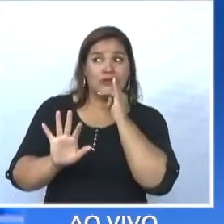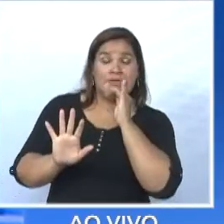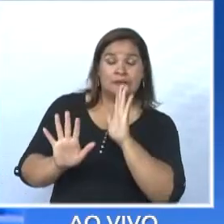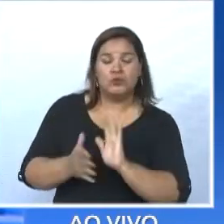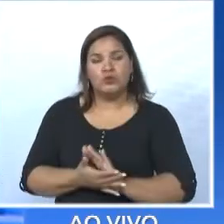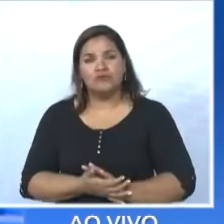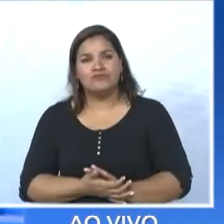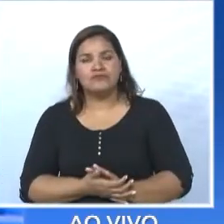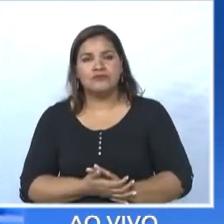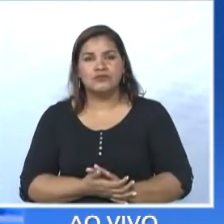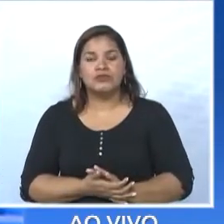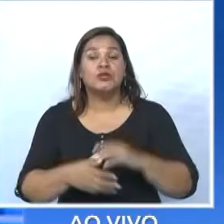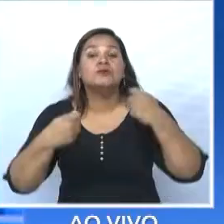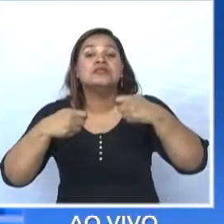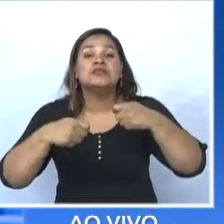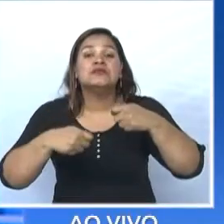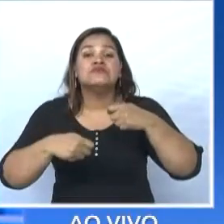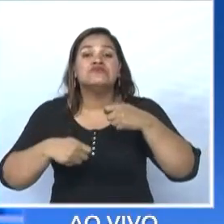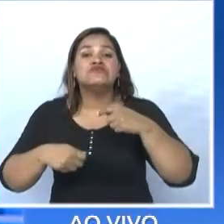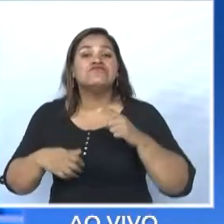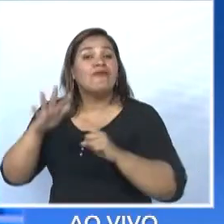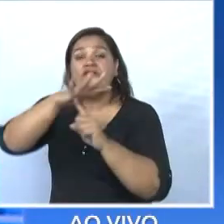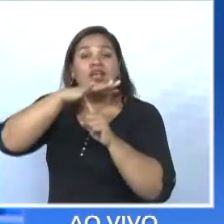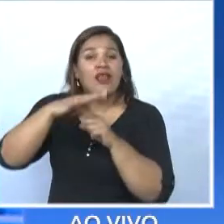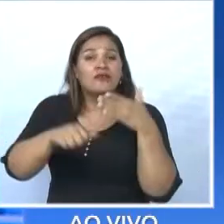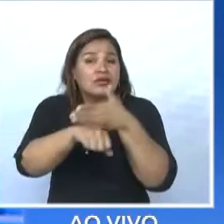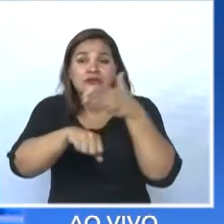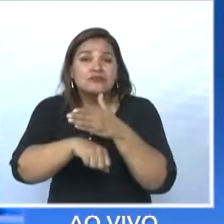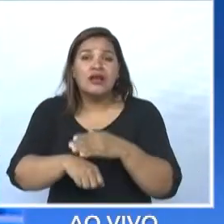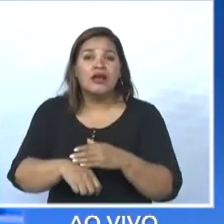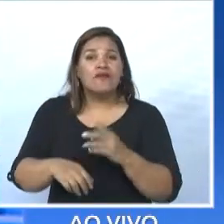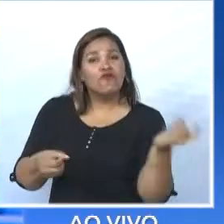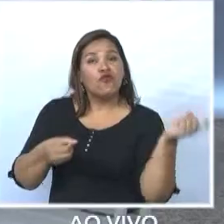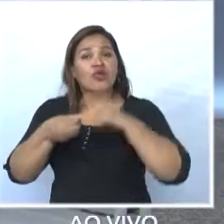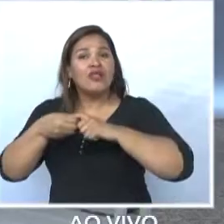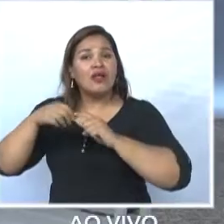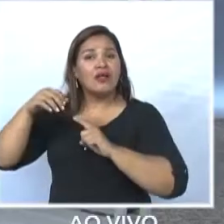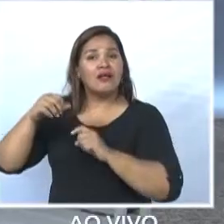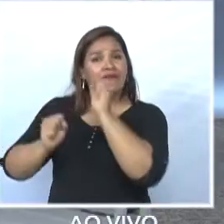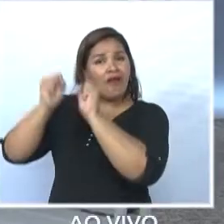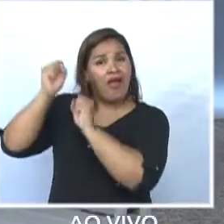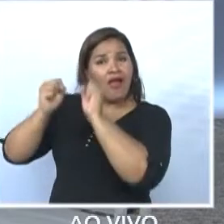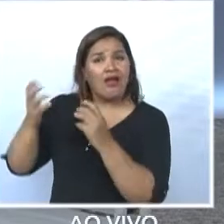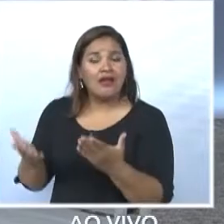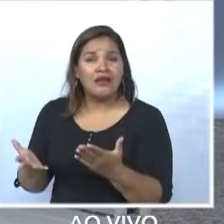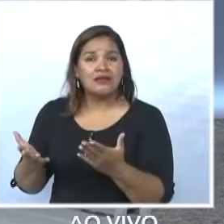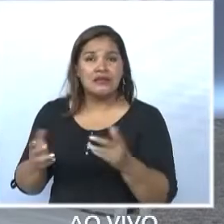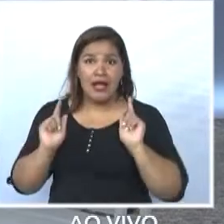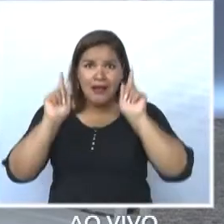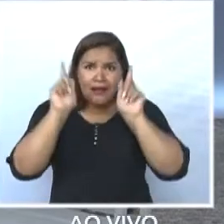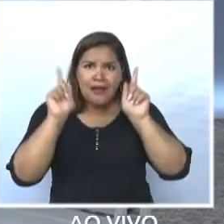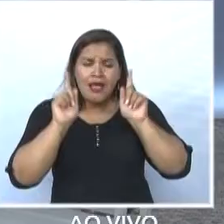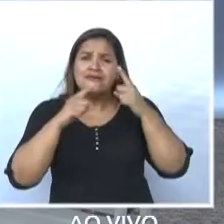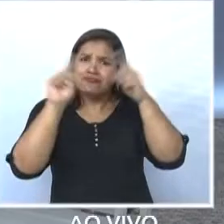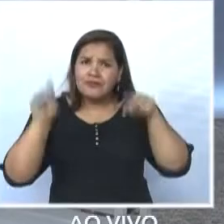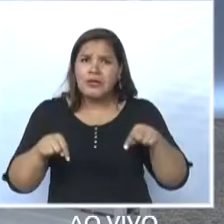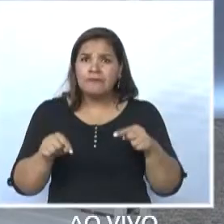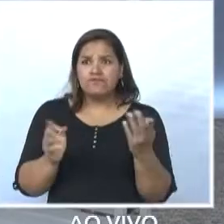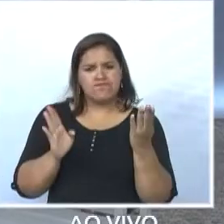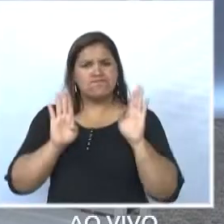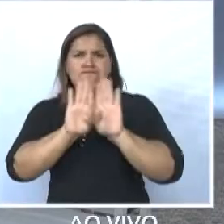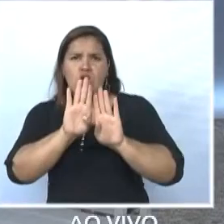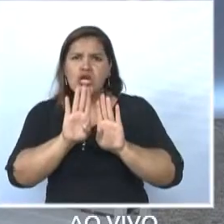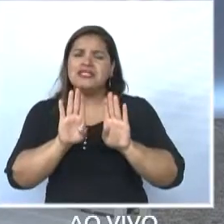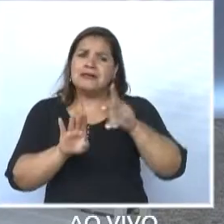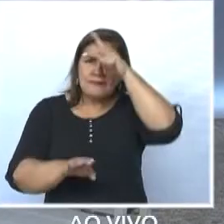Eu preciso ir na feira, eu preciso voltar nas fábricas. Porque eu lembro que na greve dos servidores o senhor fechou o portão da prefeitura e a guarda municipal na